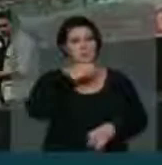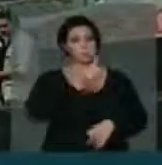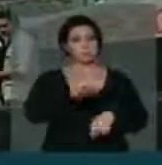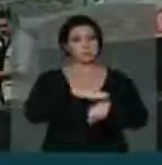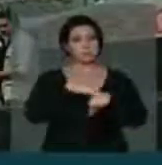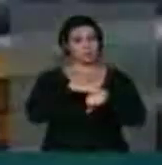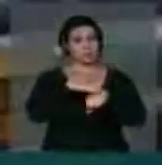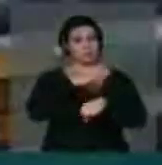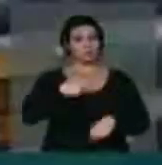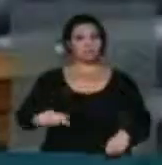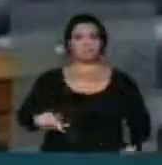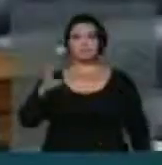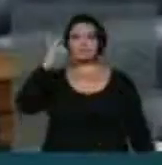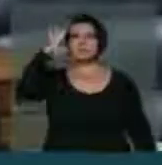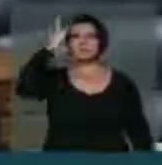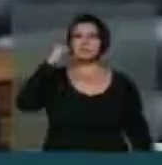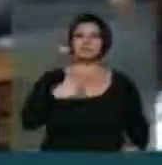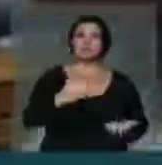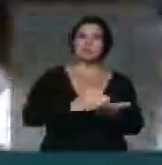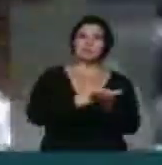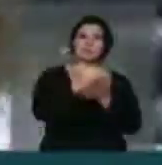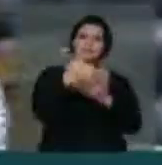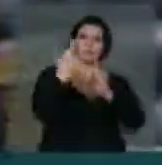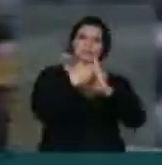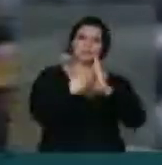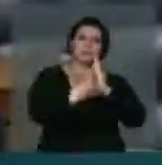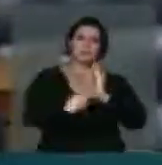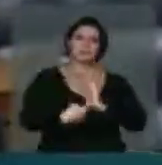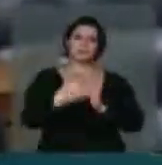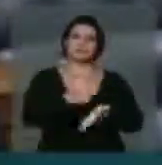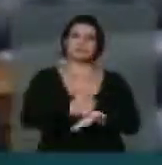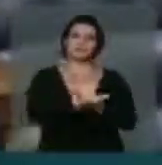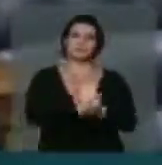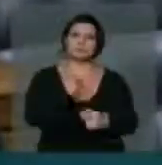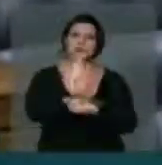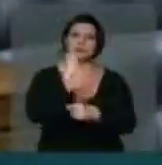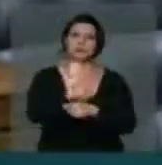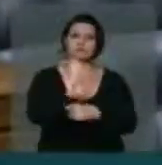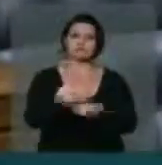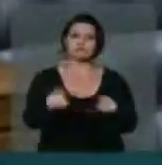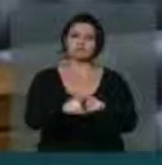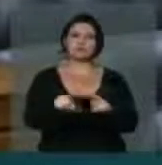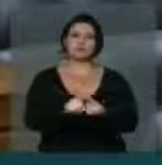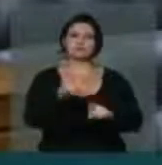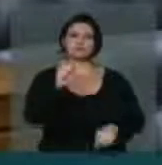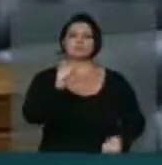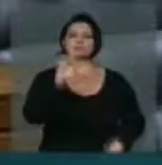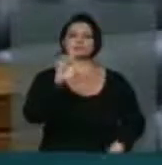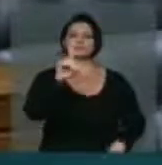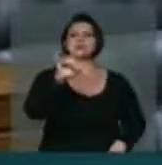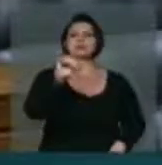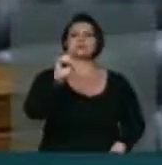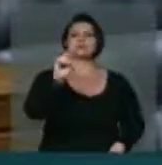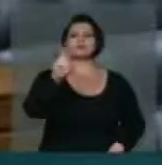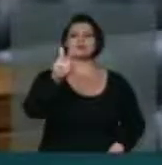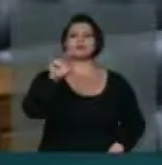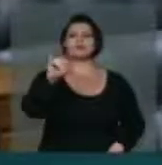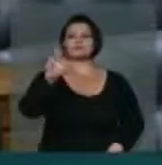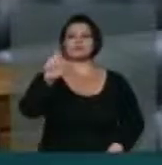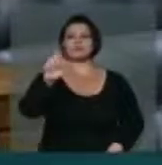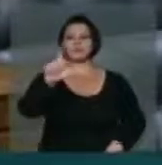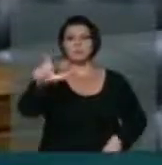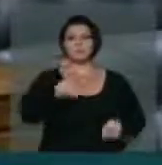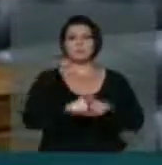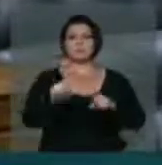presidenta Dilma instalou um programa de apoio com recursos para o audiovisual brasileiro, para a